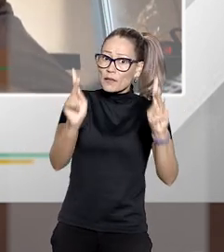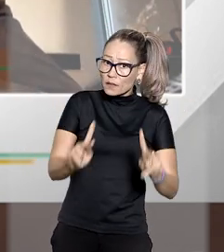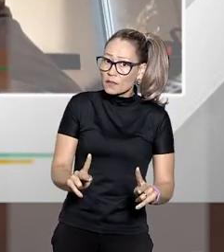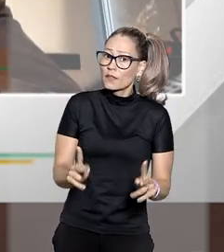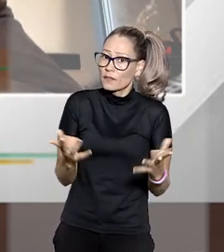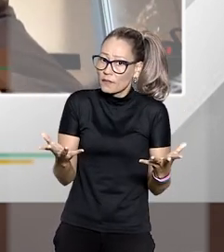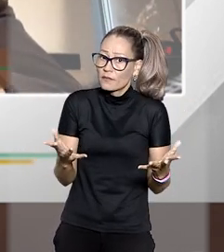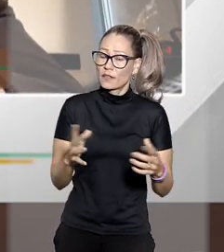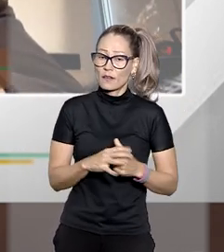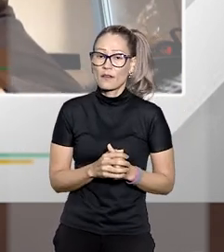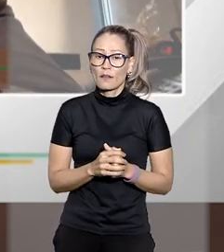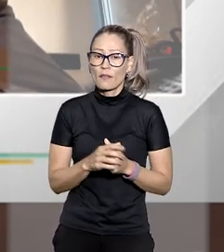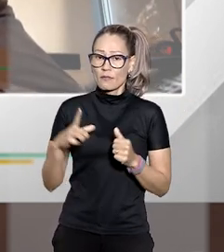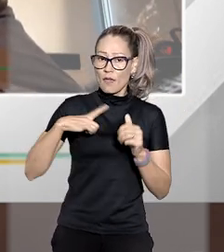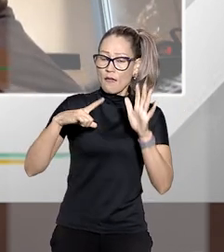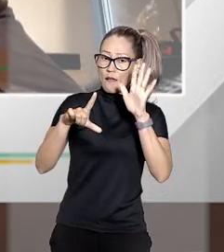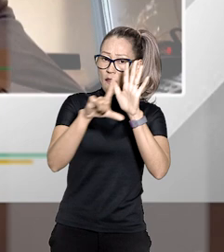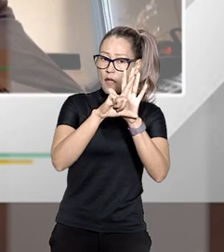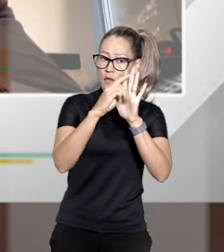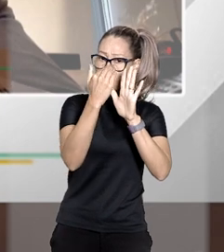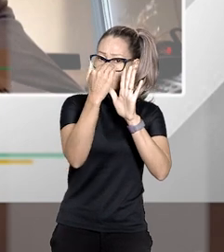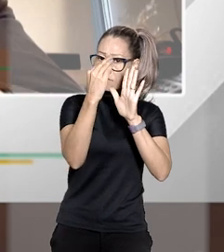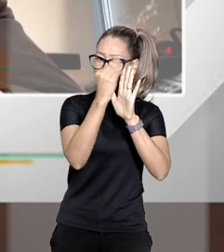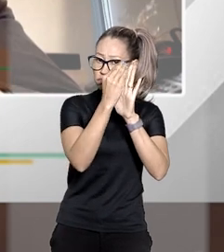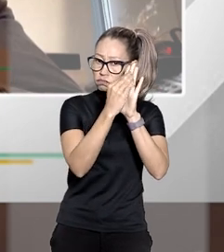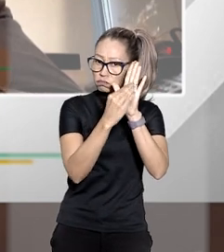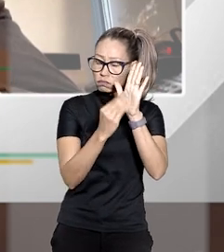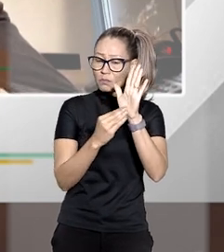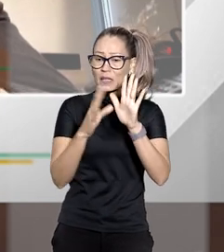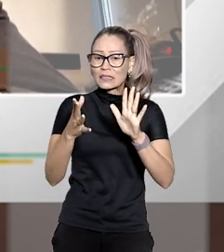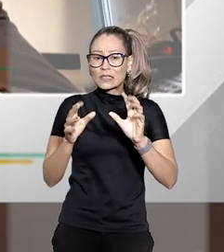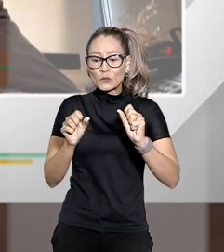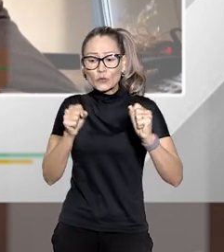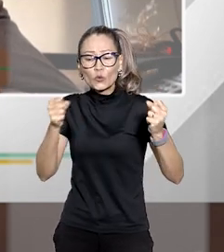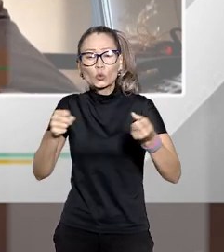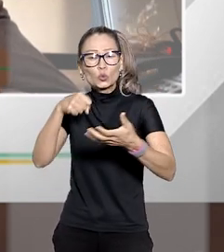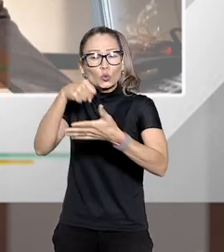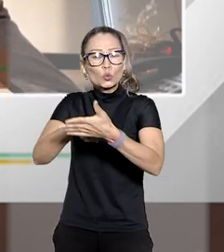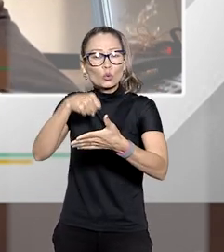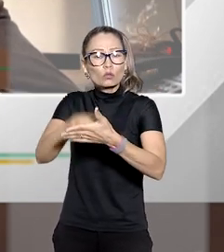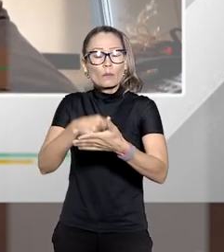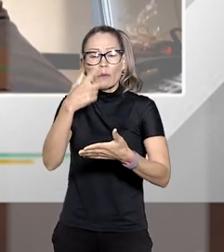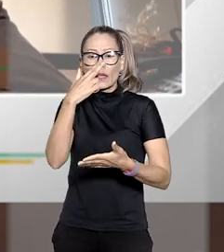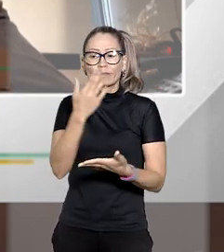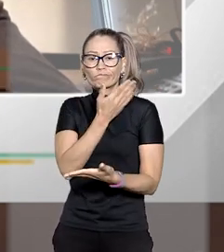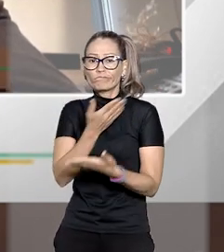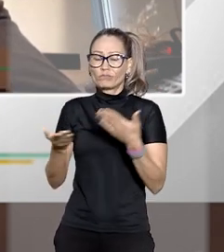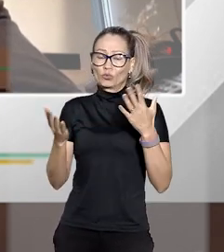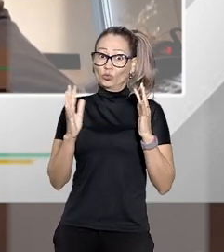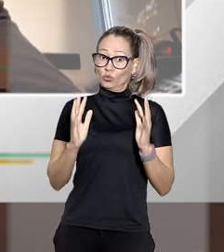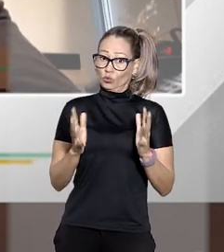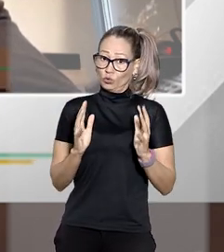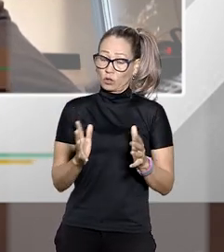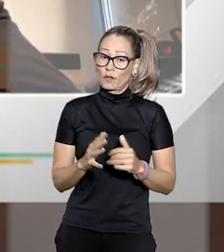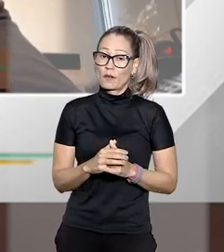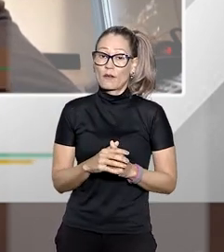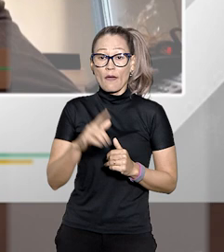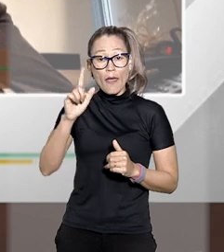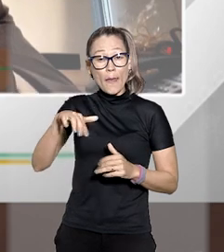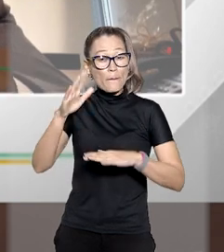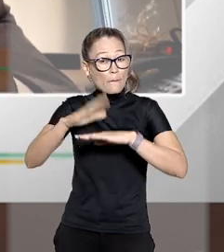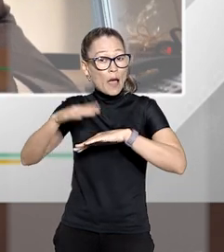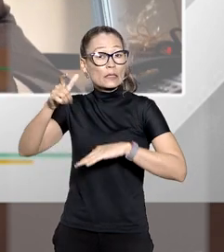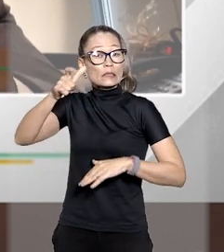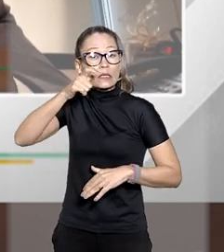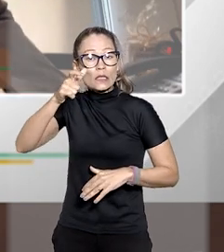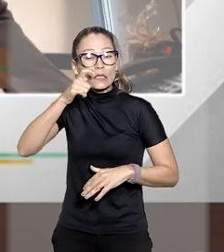ele sabe que ele está ele está litigando ali por uma causa perdida que ele não tem a menor condição de ter êxito então seria muito mais